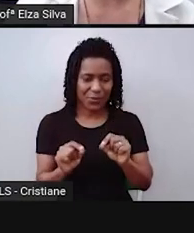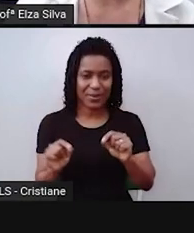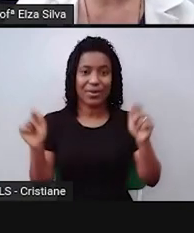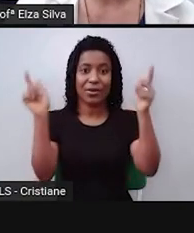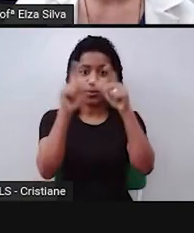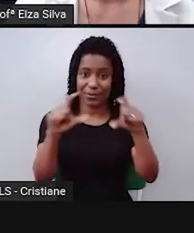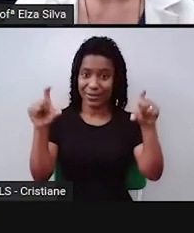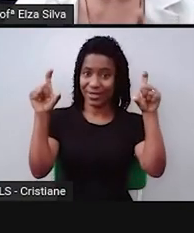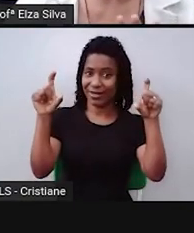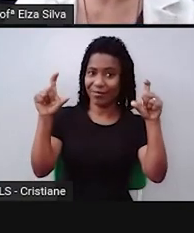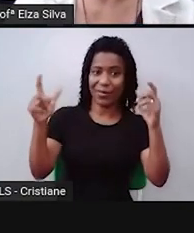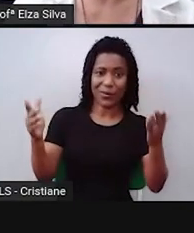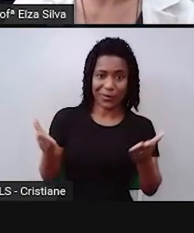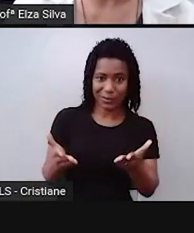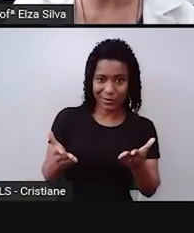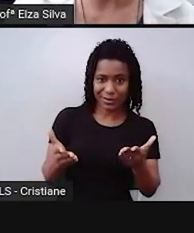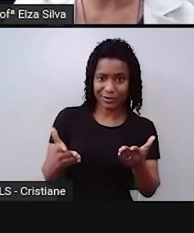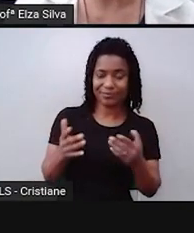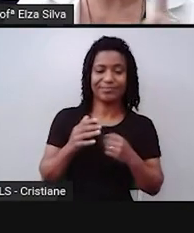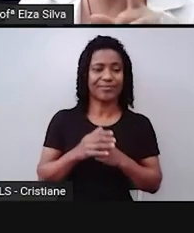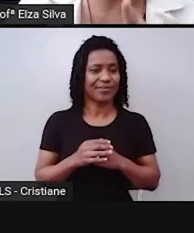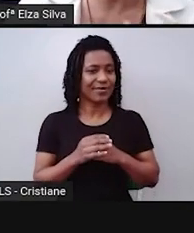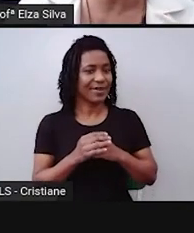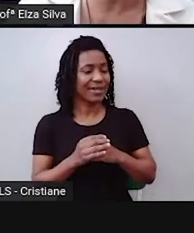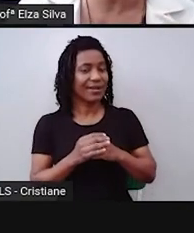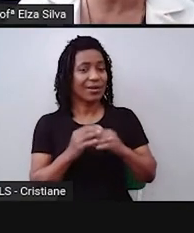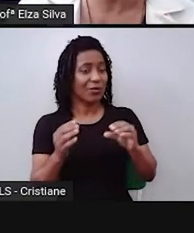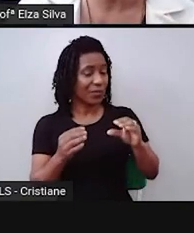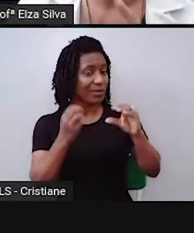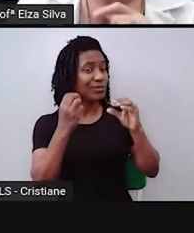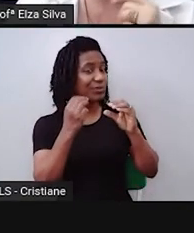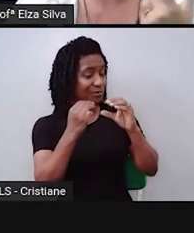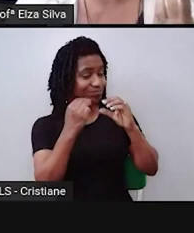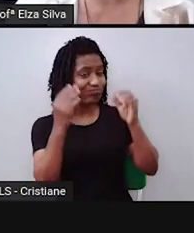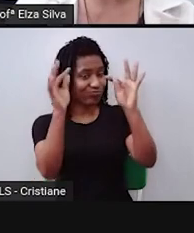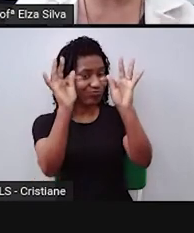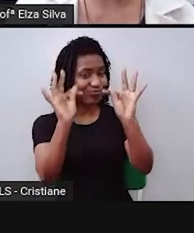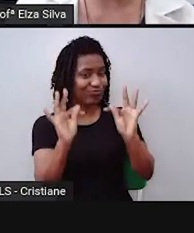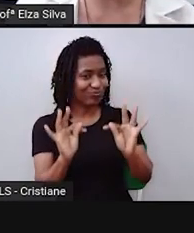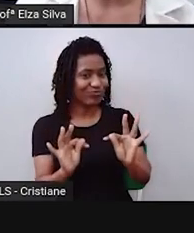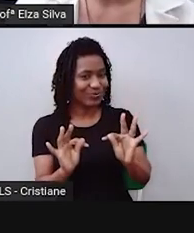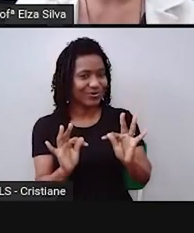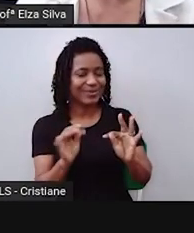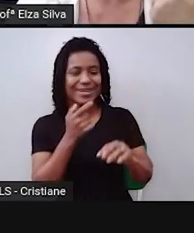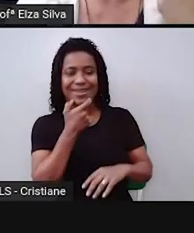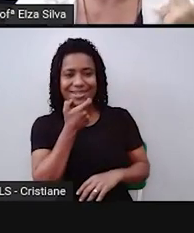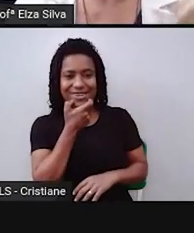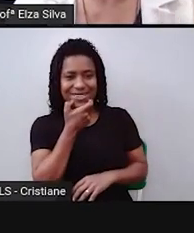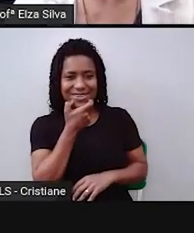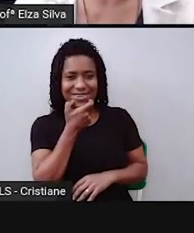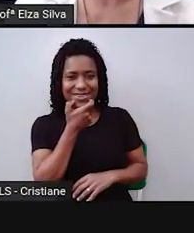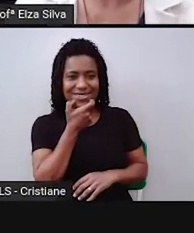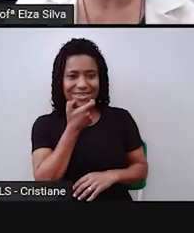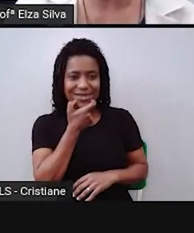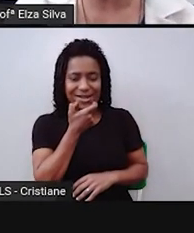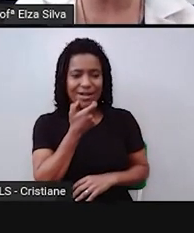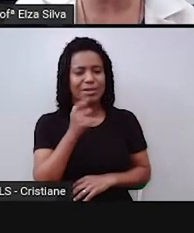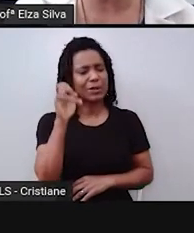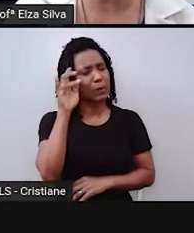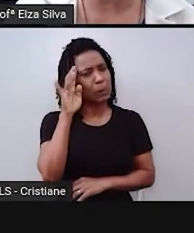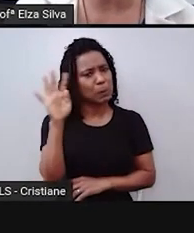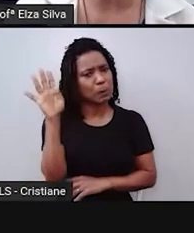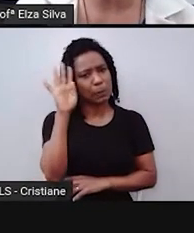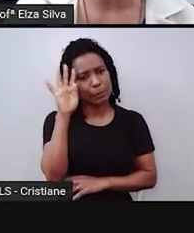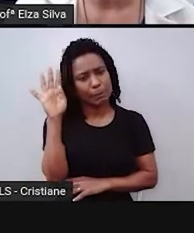atualidade. Elabore uma mensagem em inglês, em forma de texto, que conduz o leitor a uma